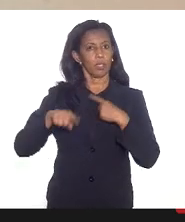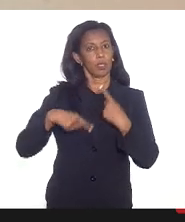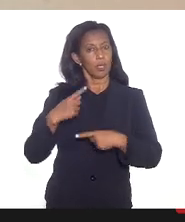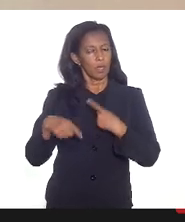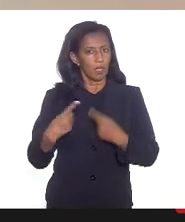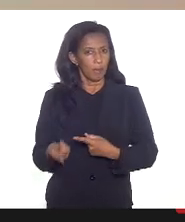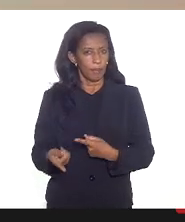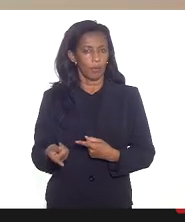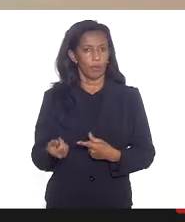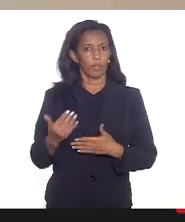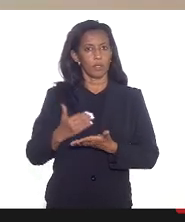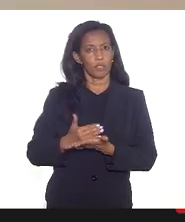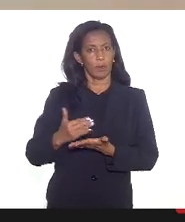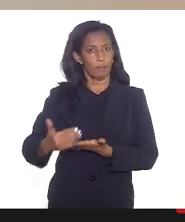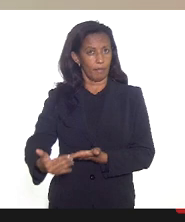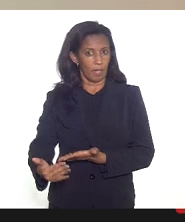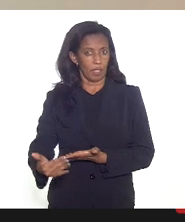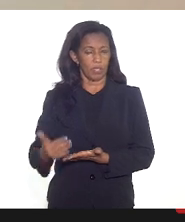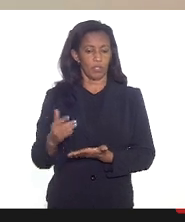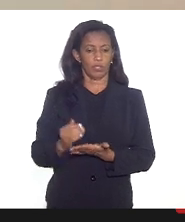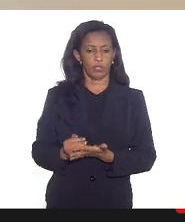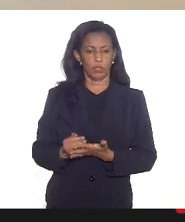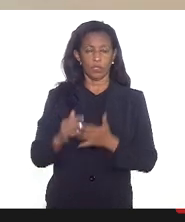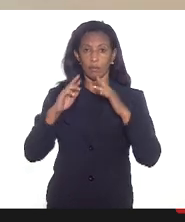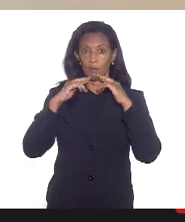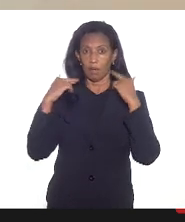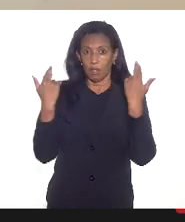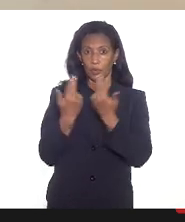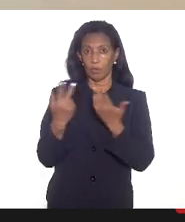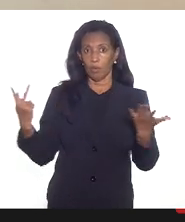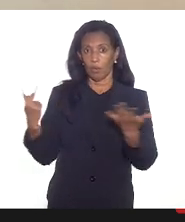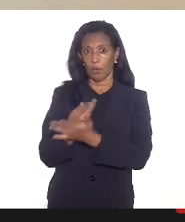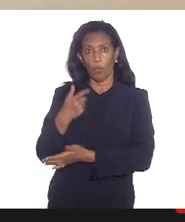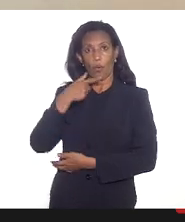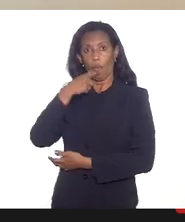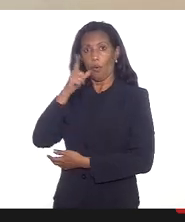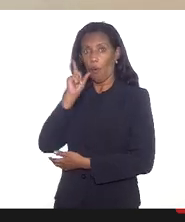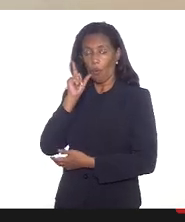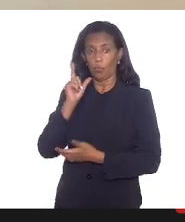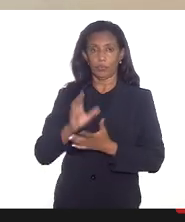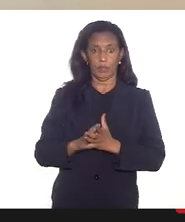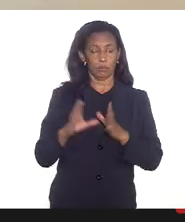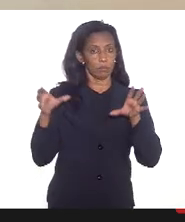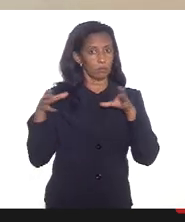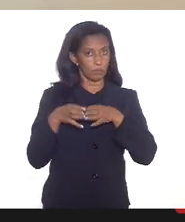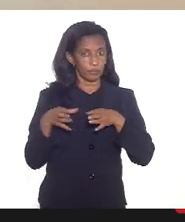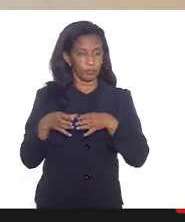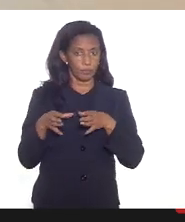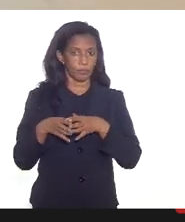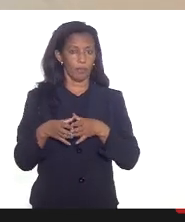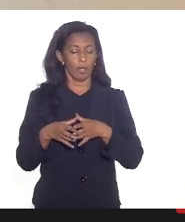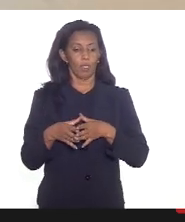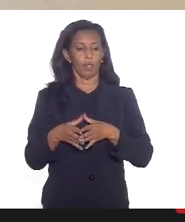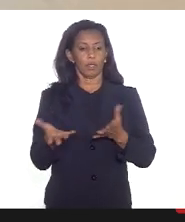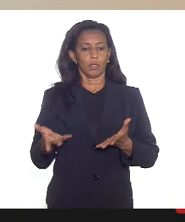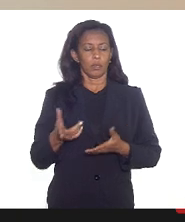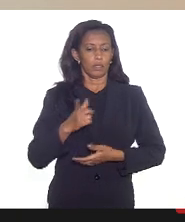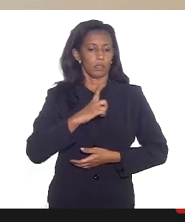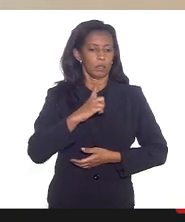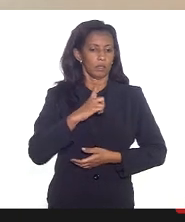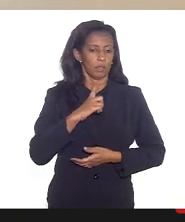né a partir do pleito dessa reunião que nós fizemos ontem com o POSEMES entendemos né